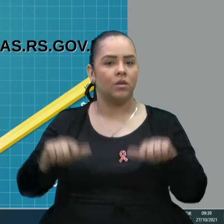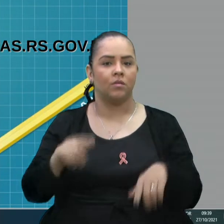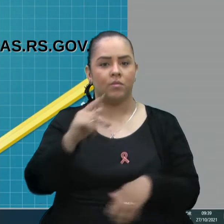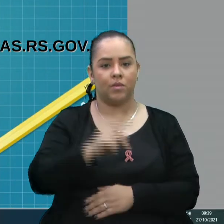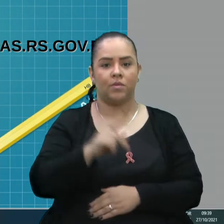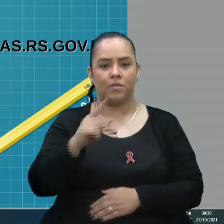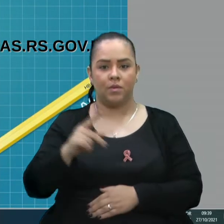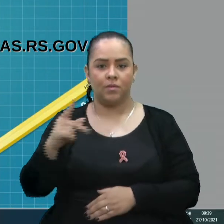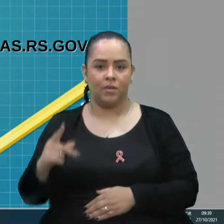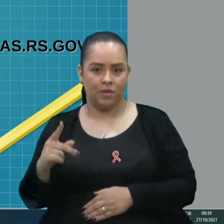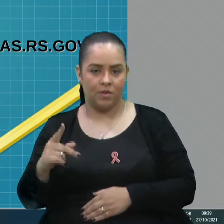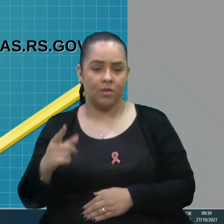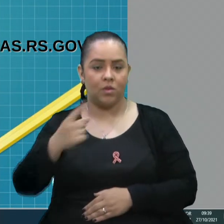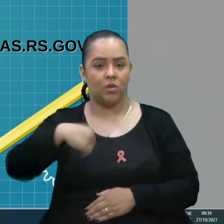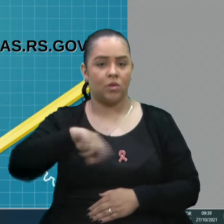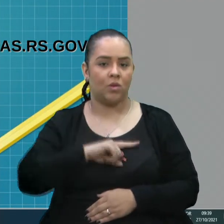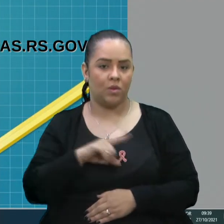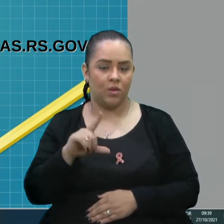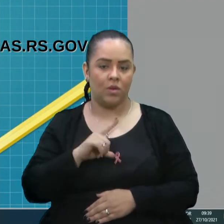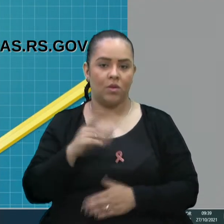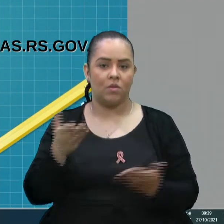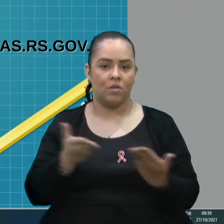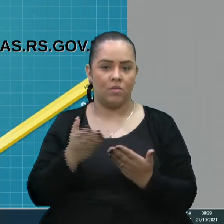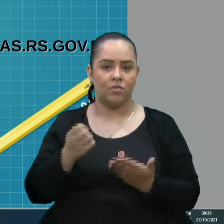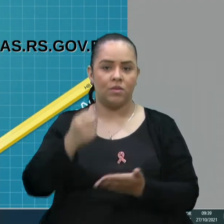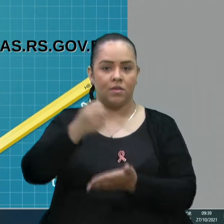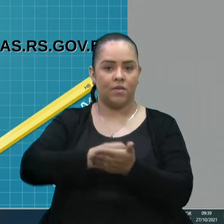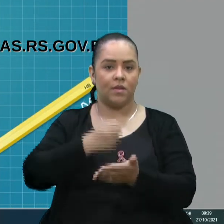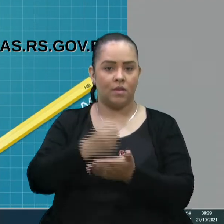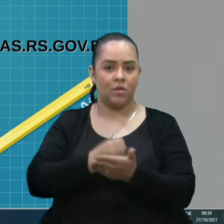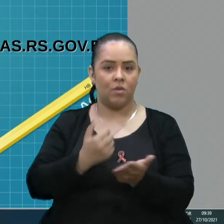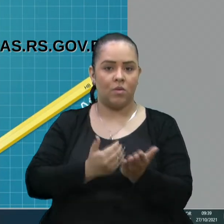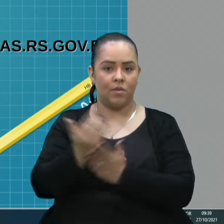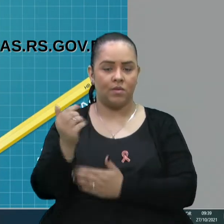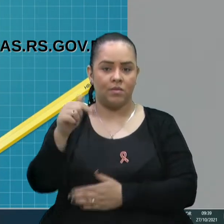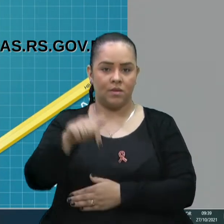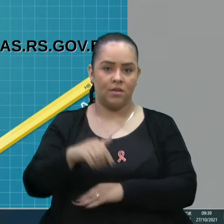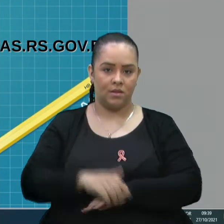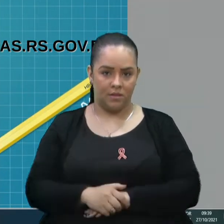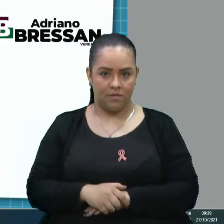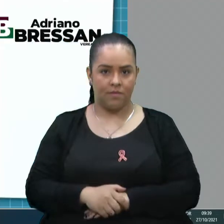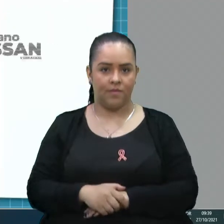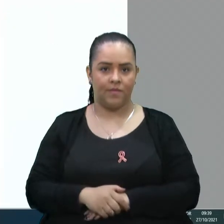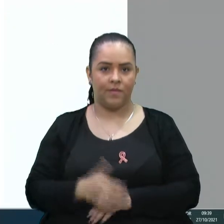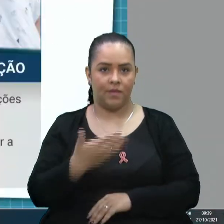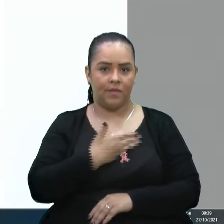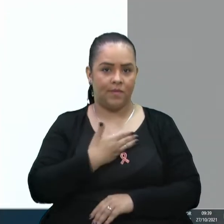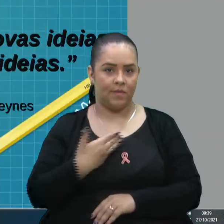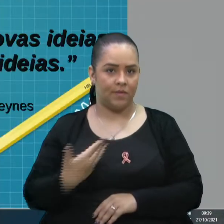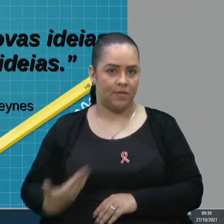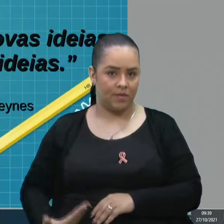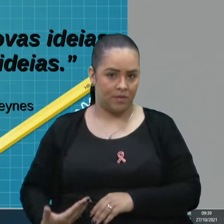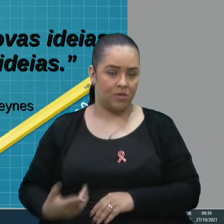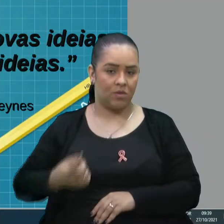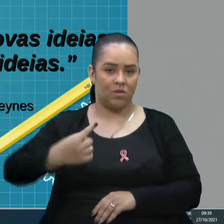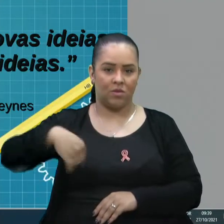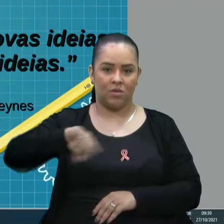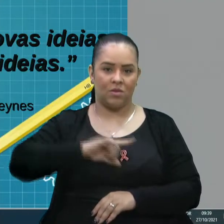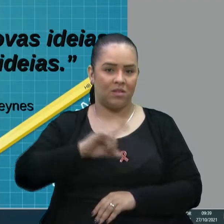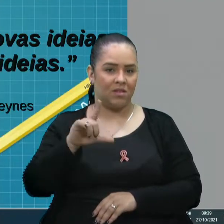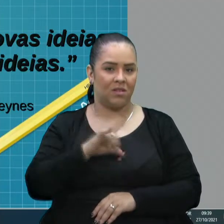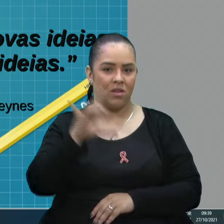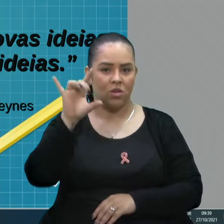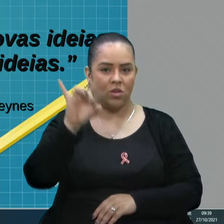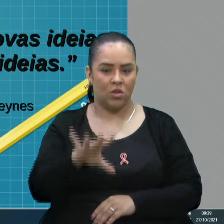a gente está hoje defendendo, no início deste governo, tivemos só na educação